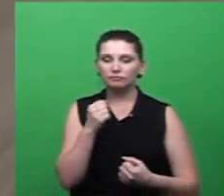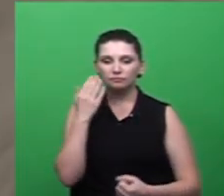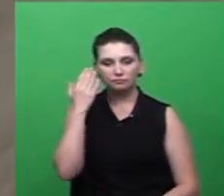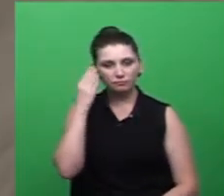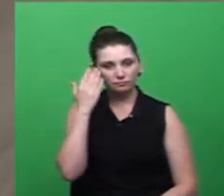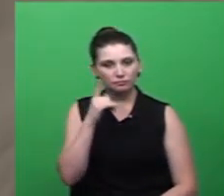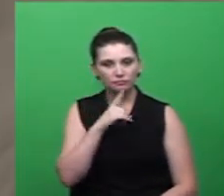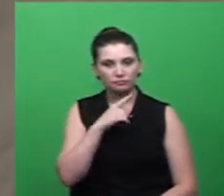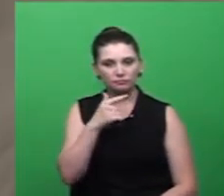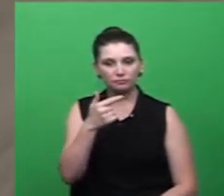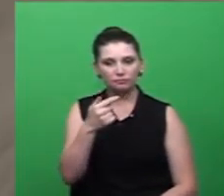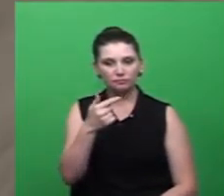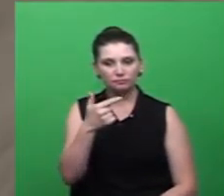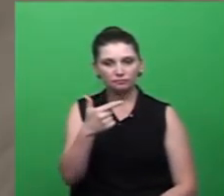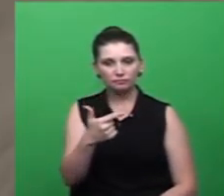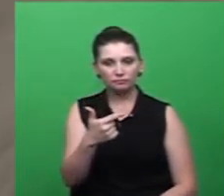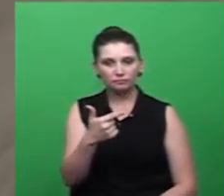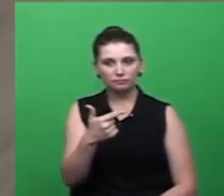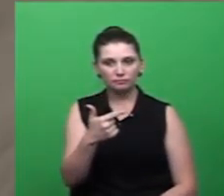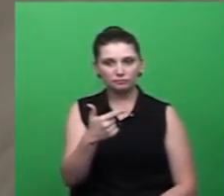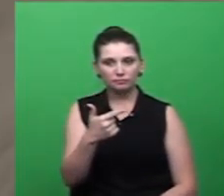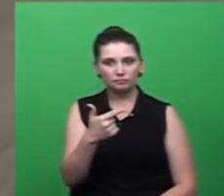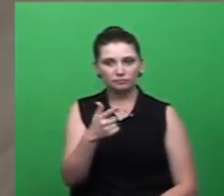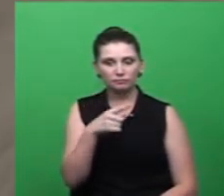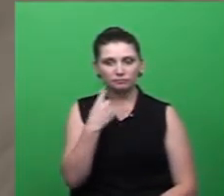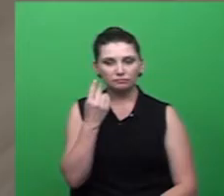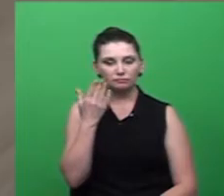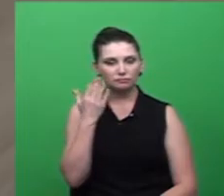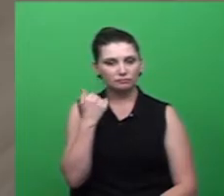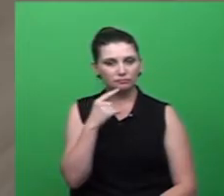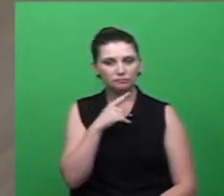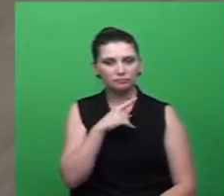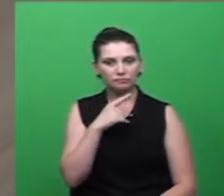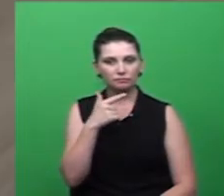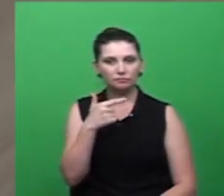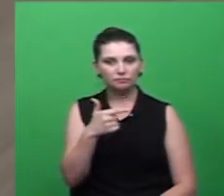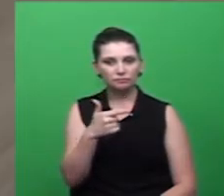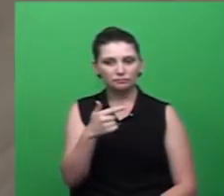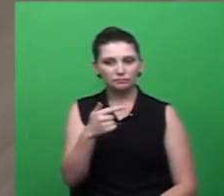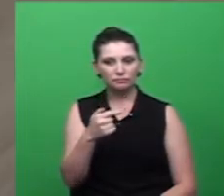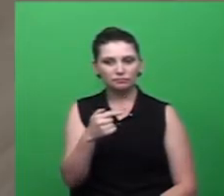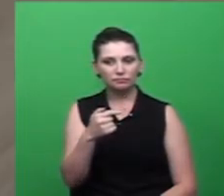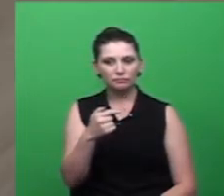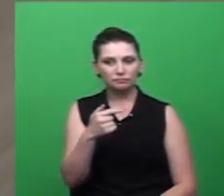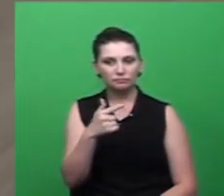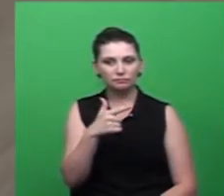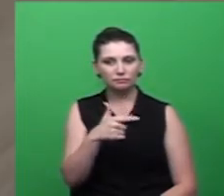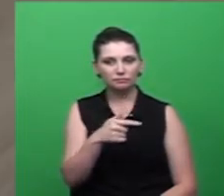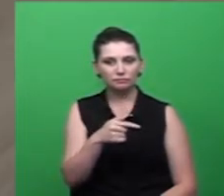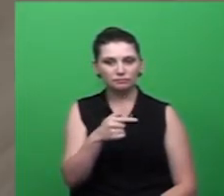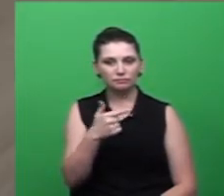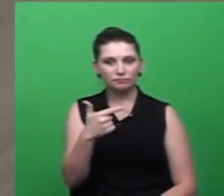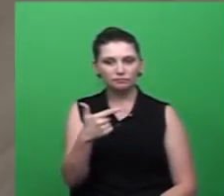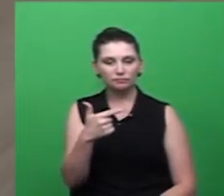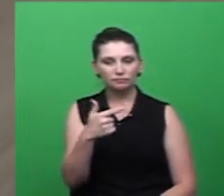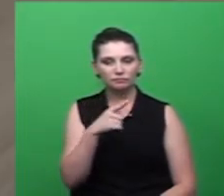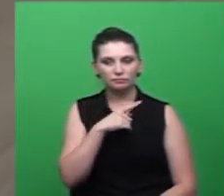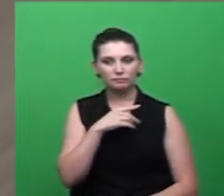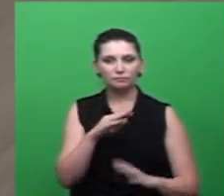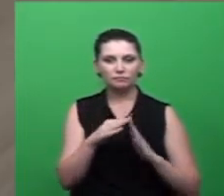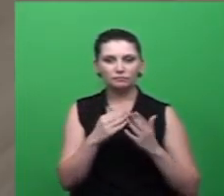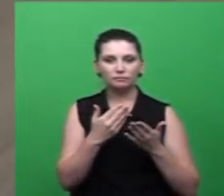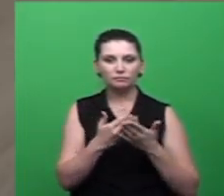unidades escolares. Então, só para os senhores terem ideia, são 72 escolas, e nós temos hoje um contingente de